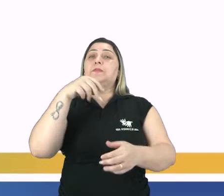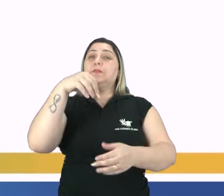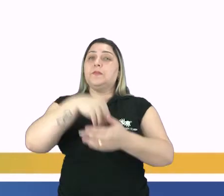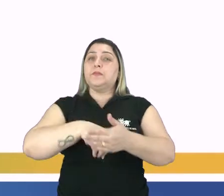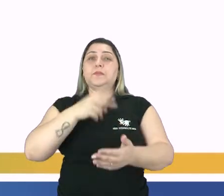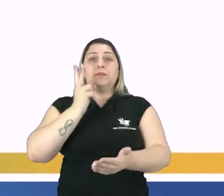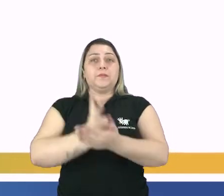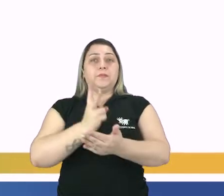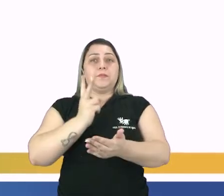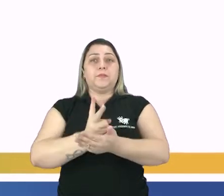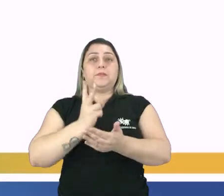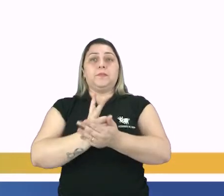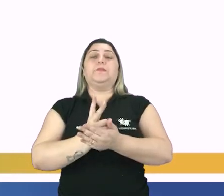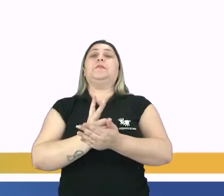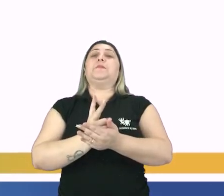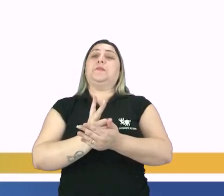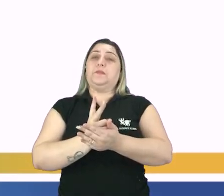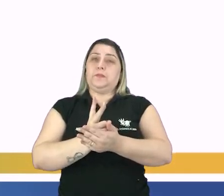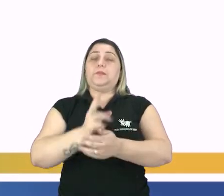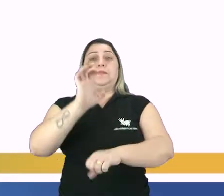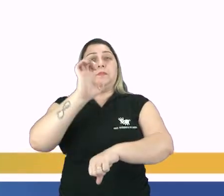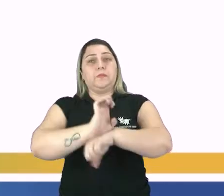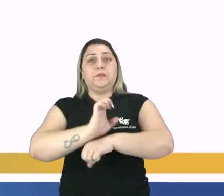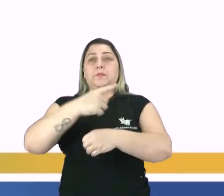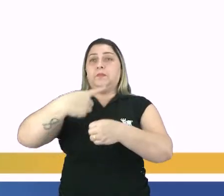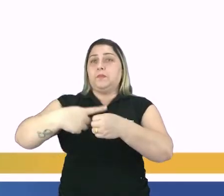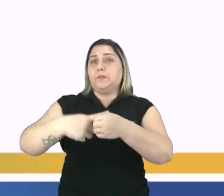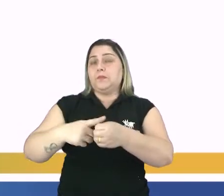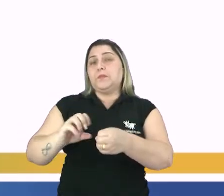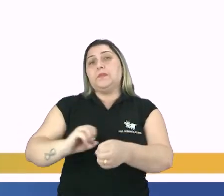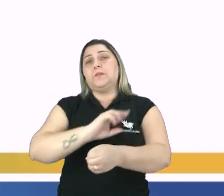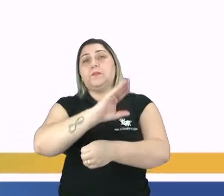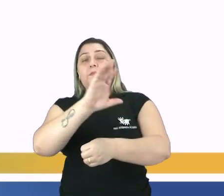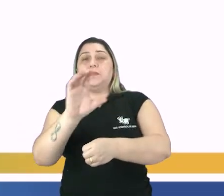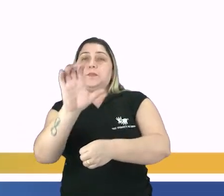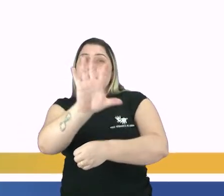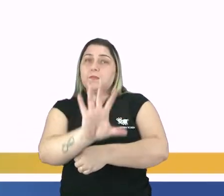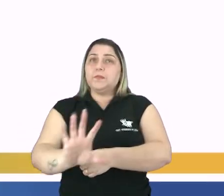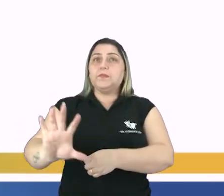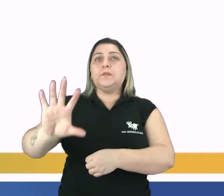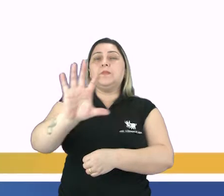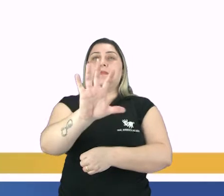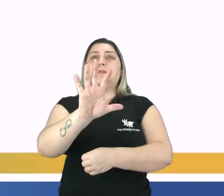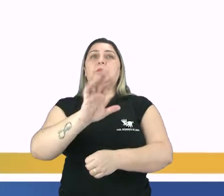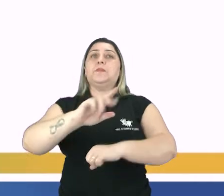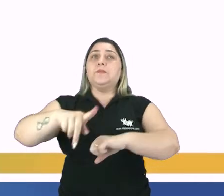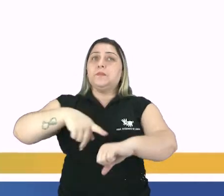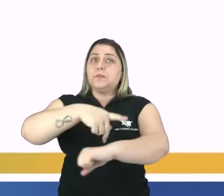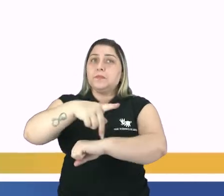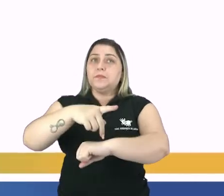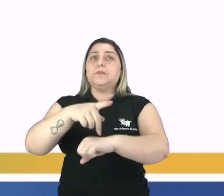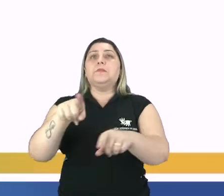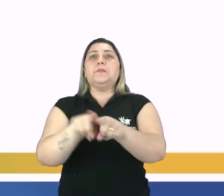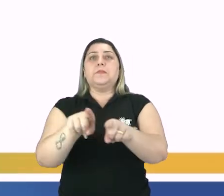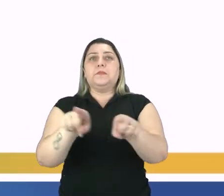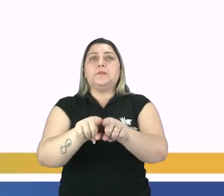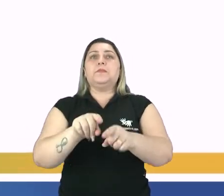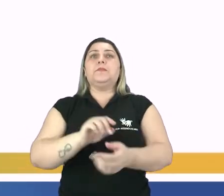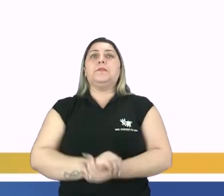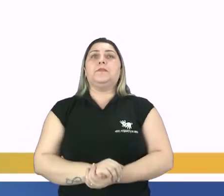mesmo território. Dessa forma, pode ser entre regiões, estados e municípios.